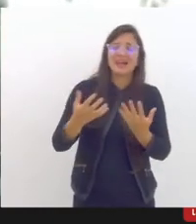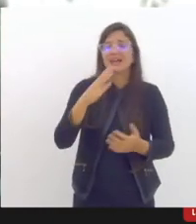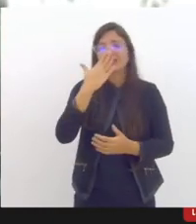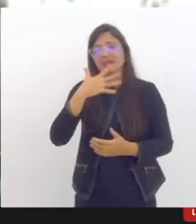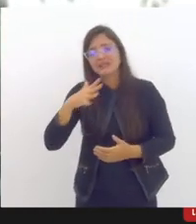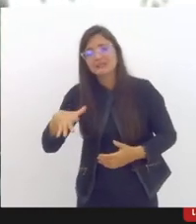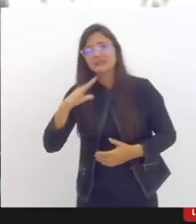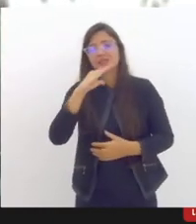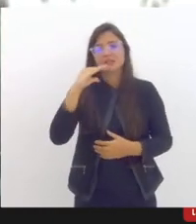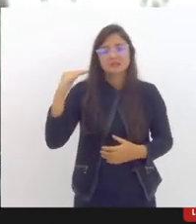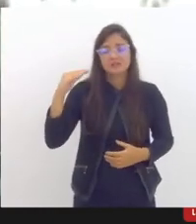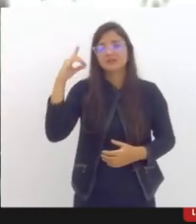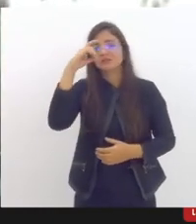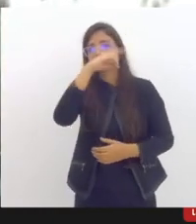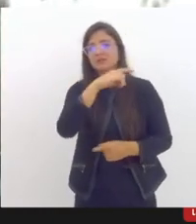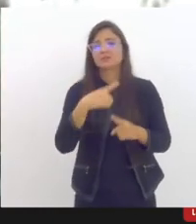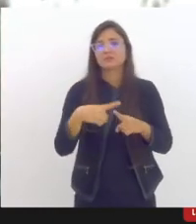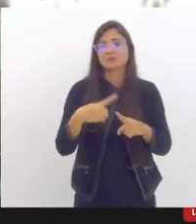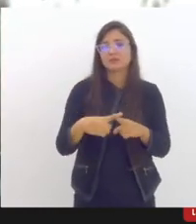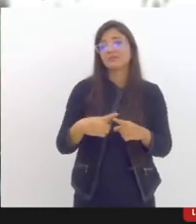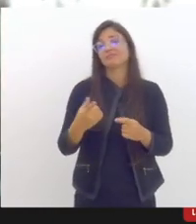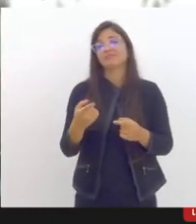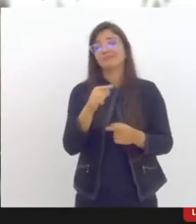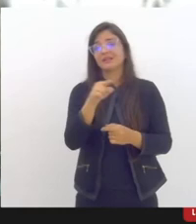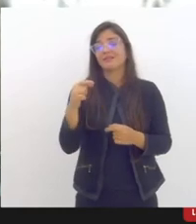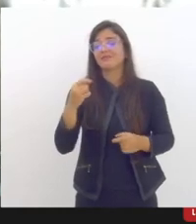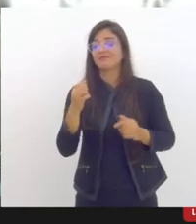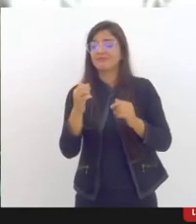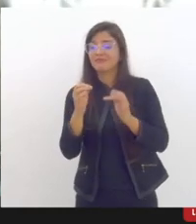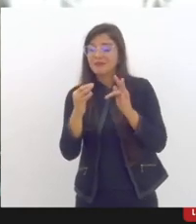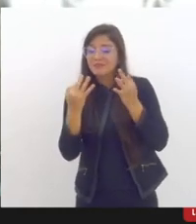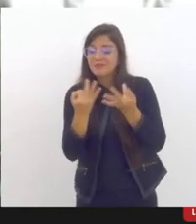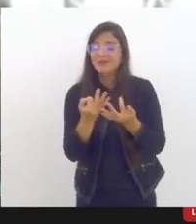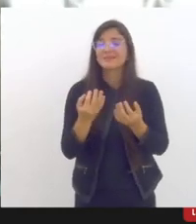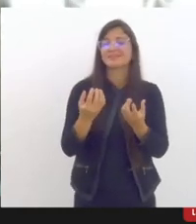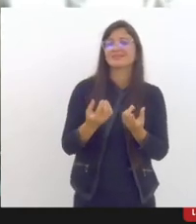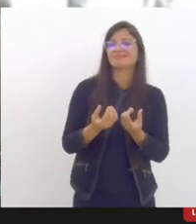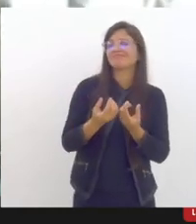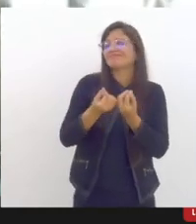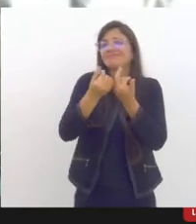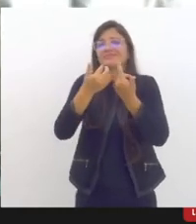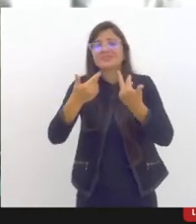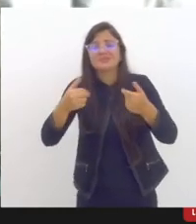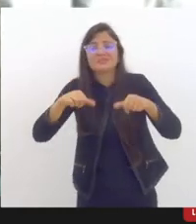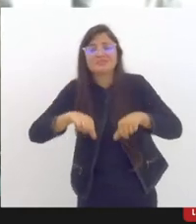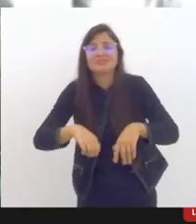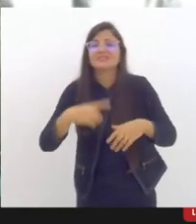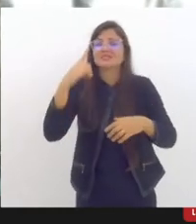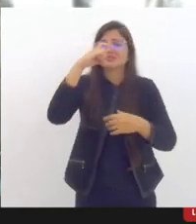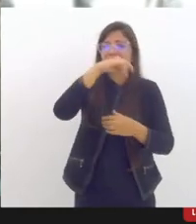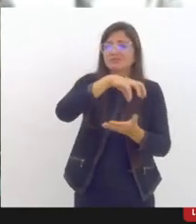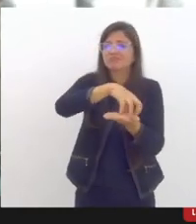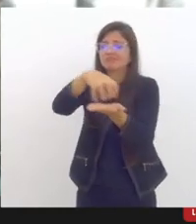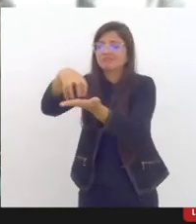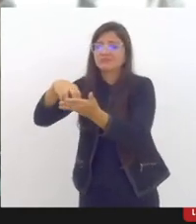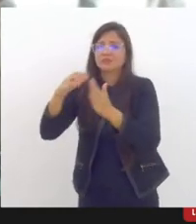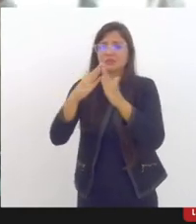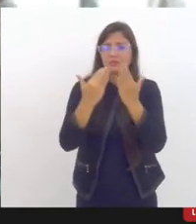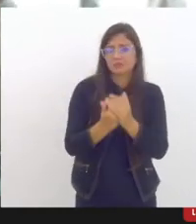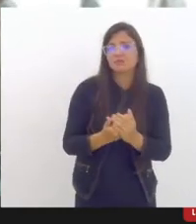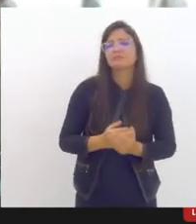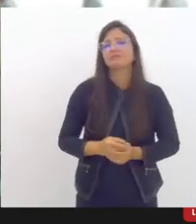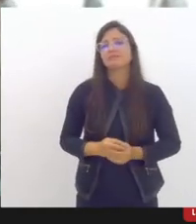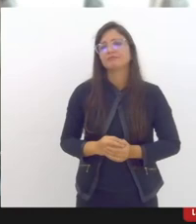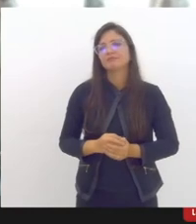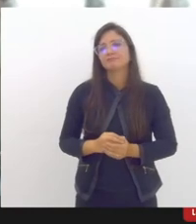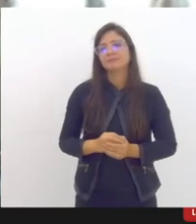precariedade estrutural das condições das suas famílias e das próprias unidades escolares diante do exposto sinalizamos